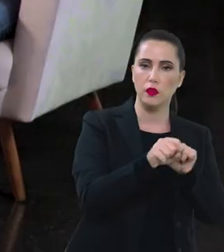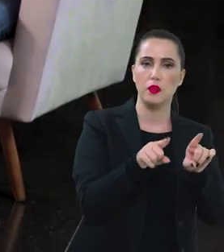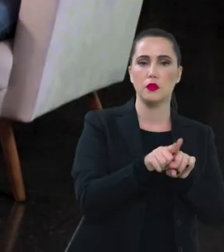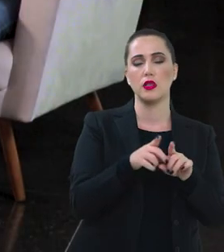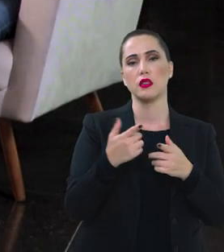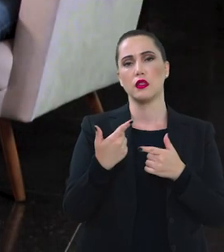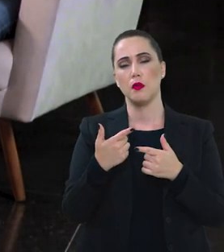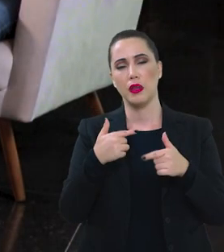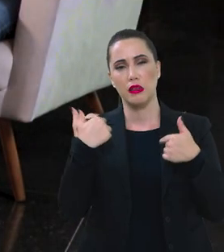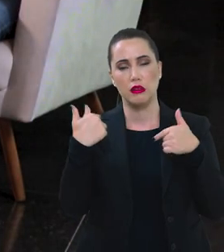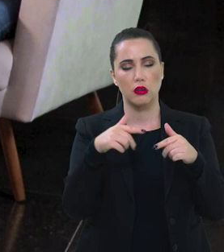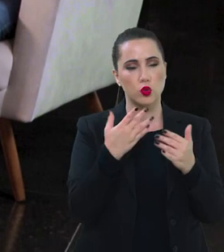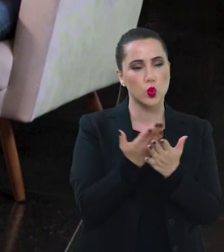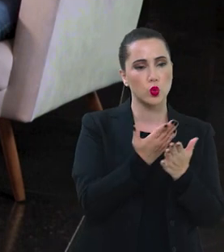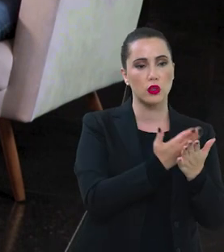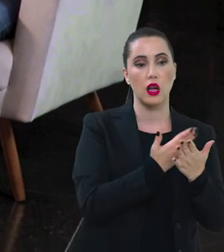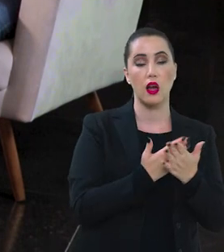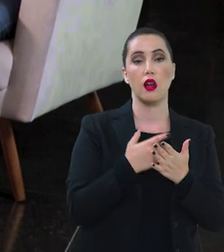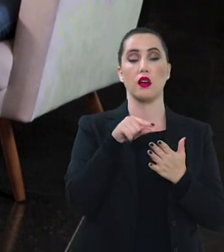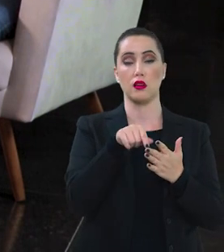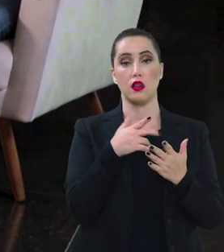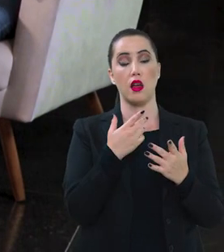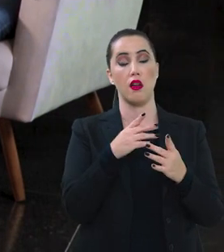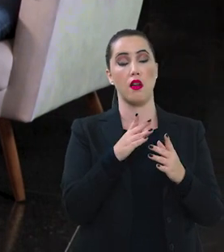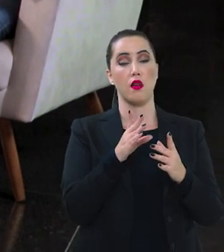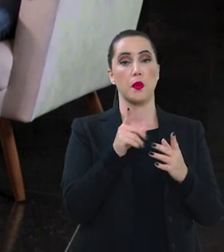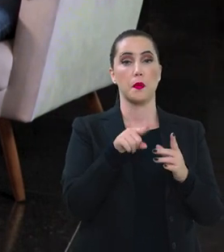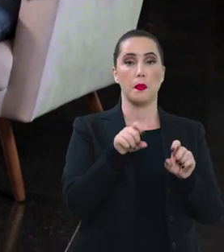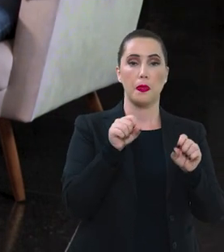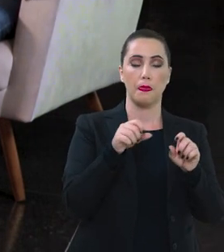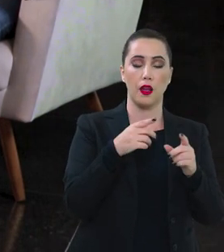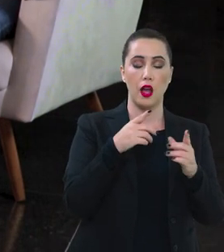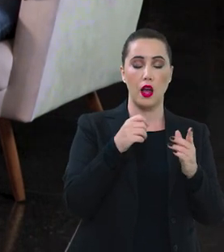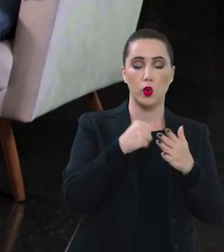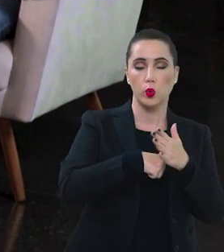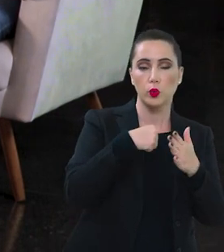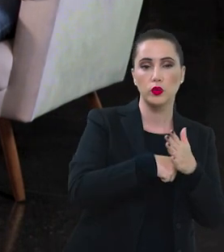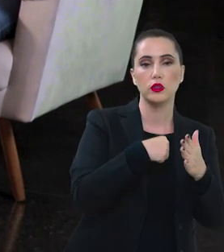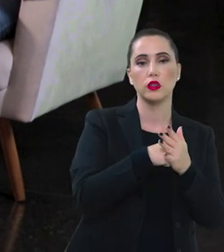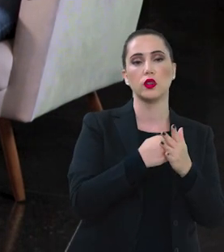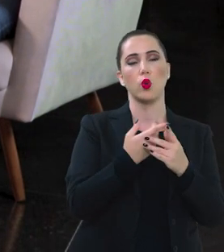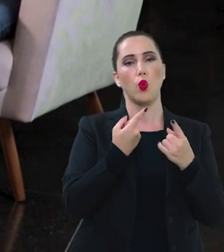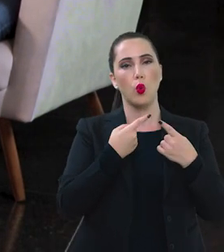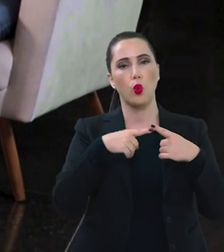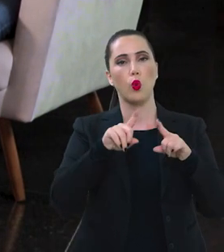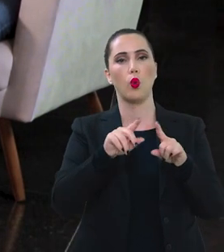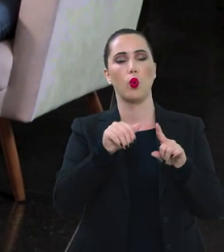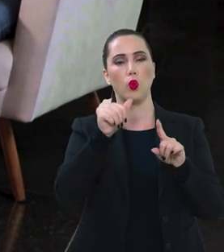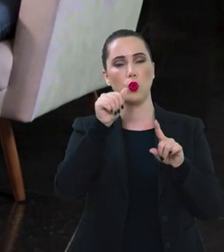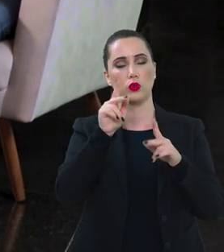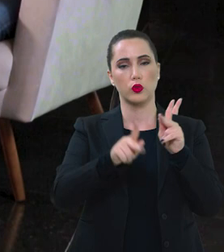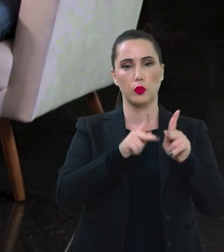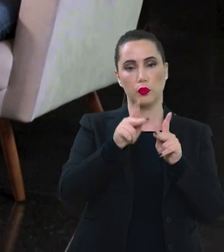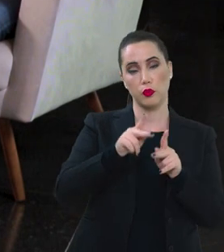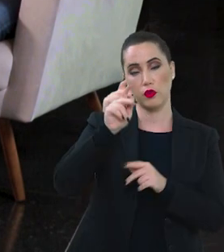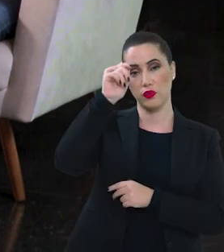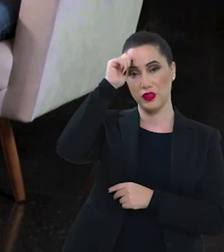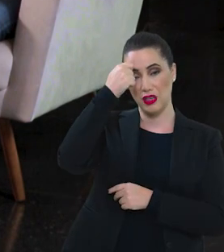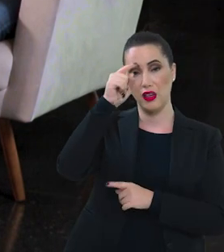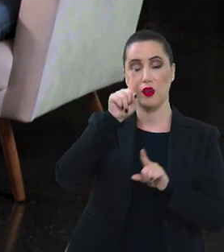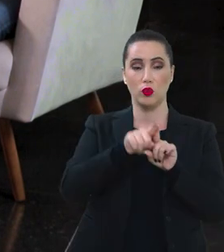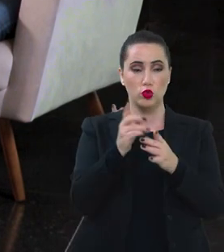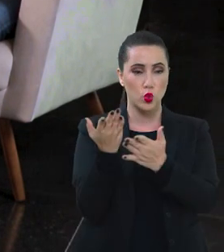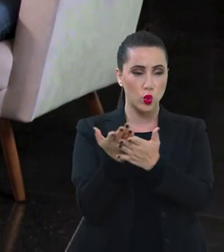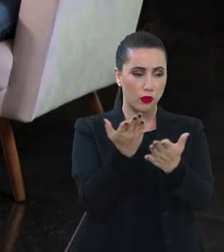luta contra o genocídio do movimento que é uma luta do movimento negro a luta contra o genocídio do povo negro elas forjaram